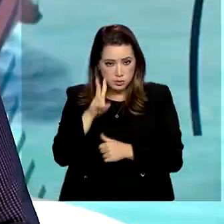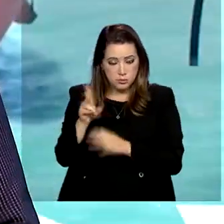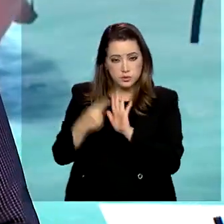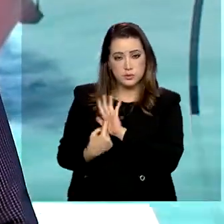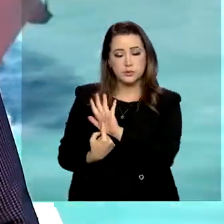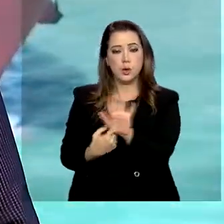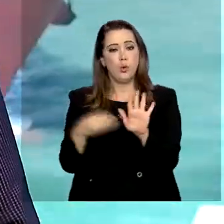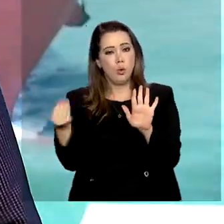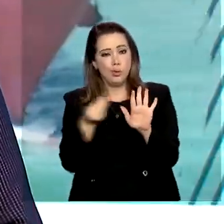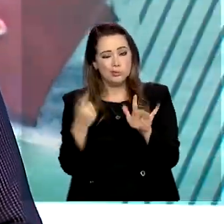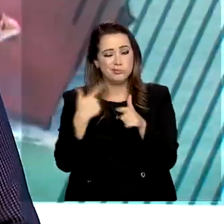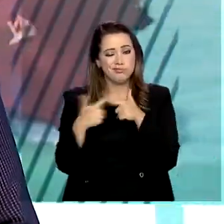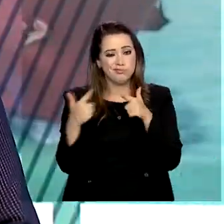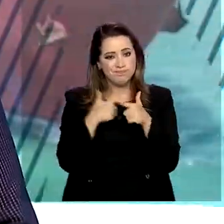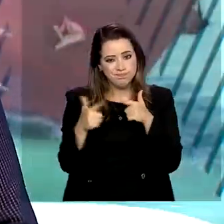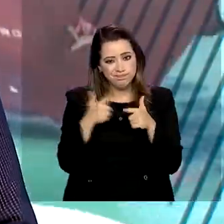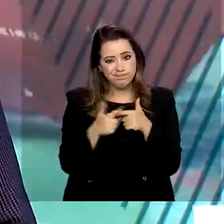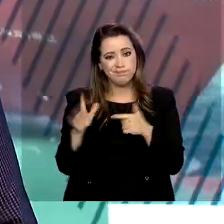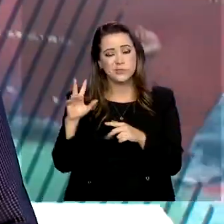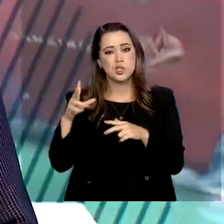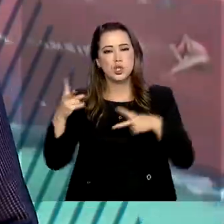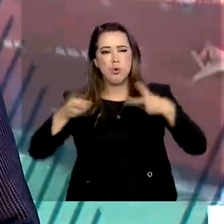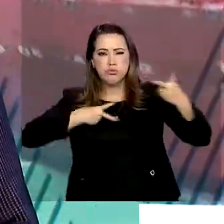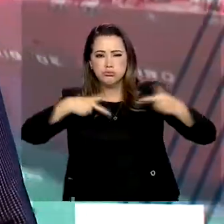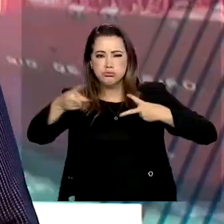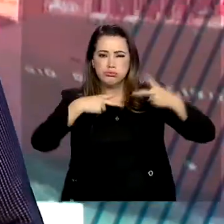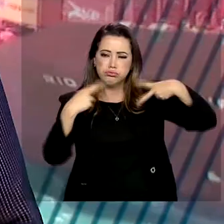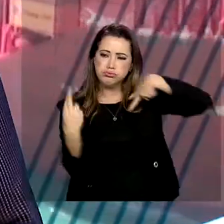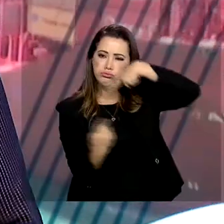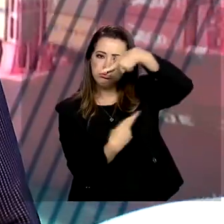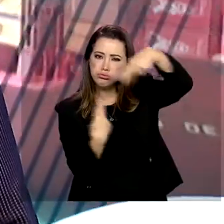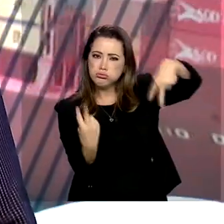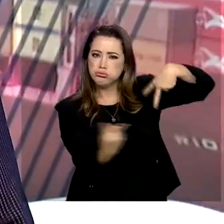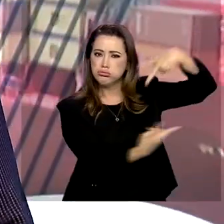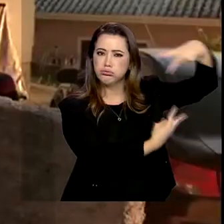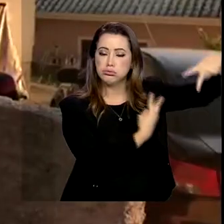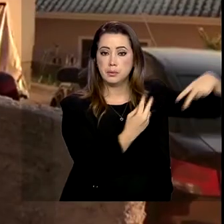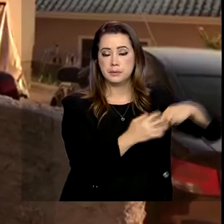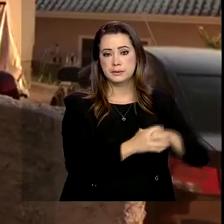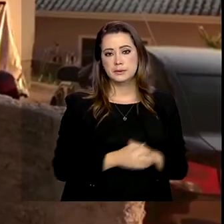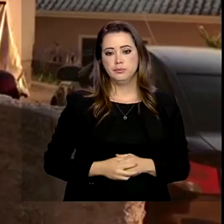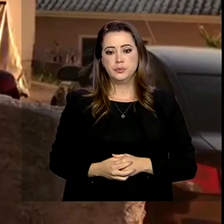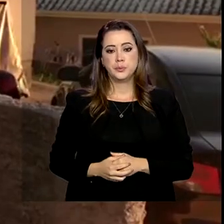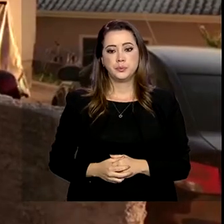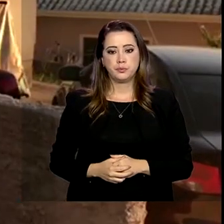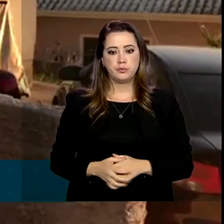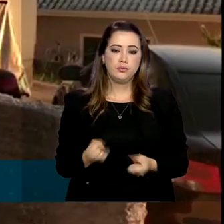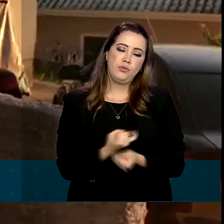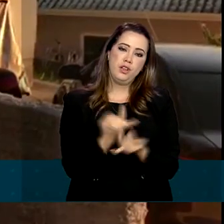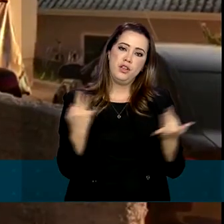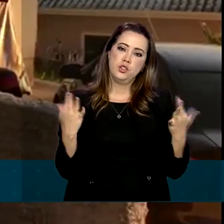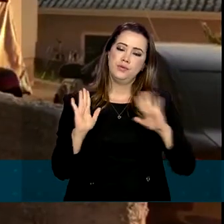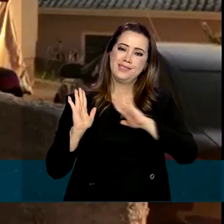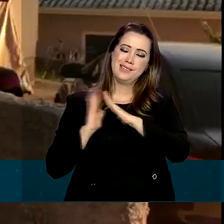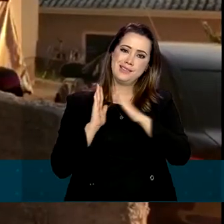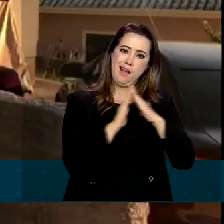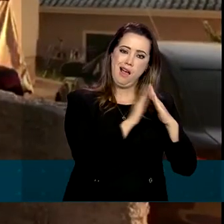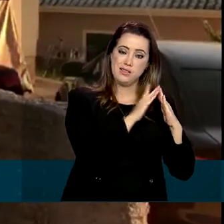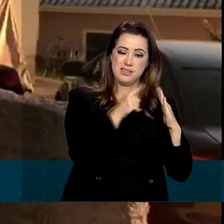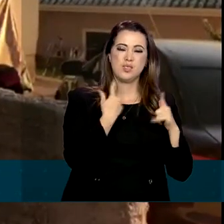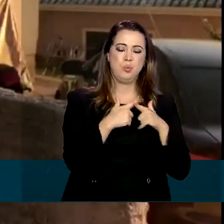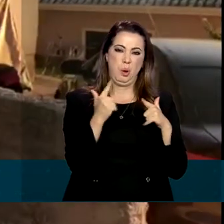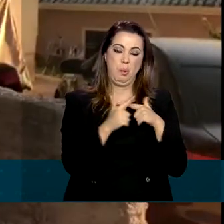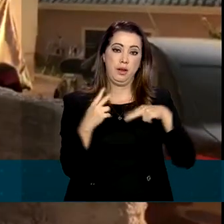para a gente um pouco dos estragos causados pelos fortes ventos. Muitas casas da cidade foram afetadas pela passagem do